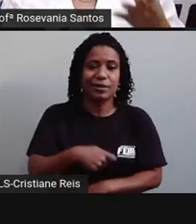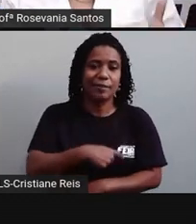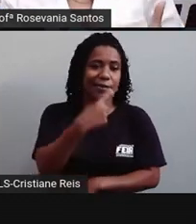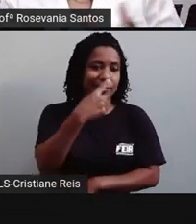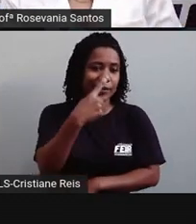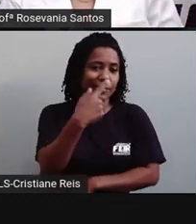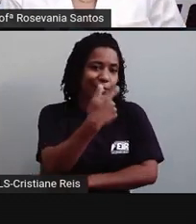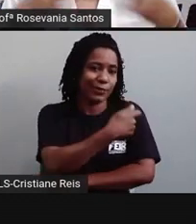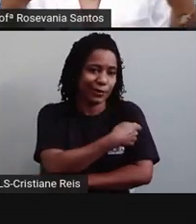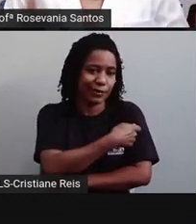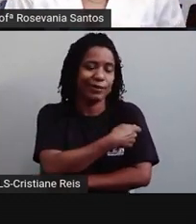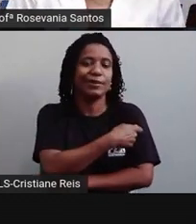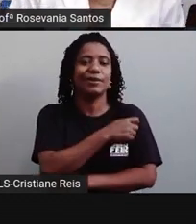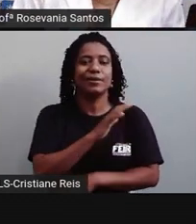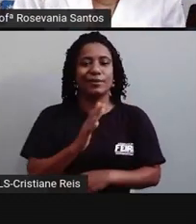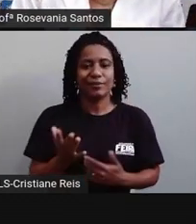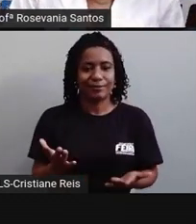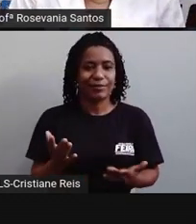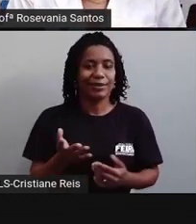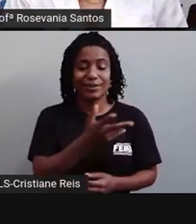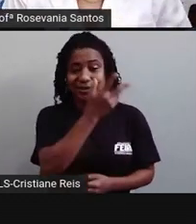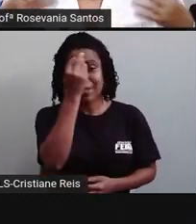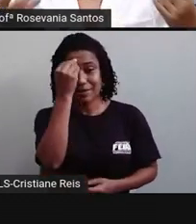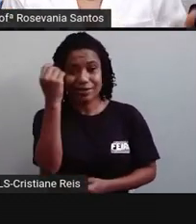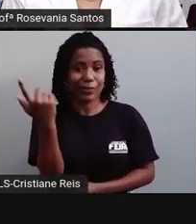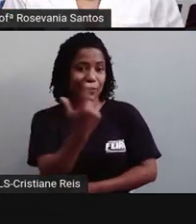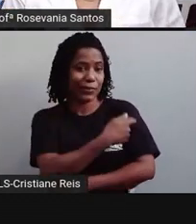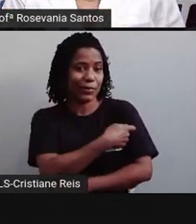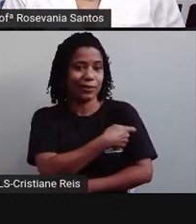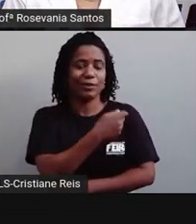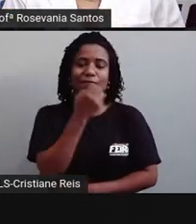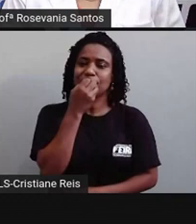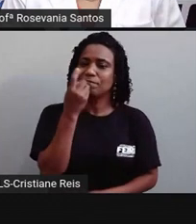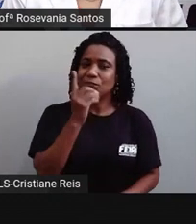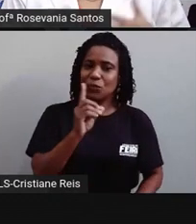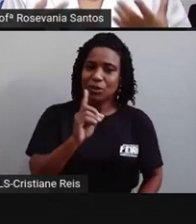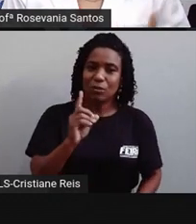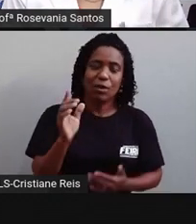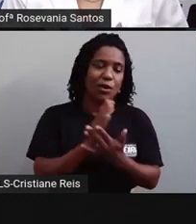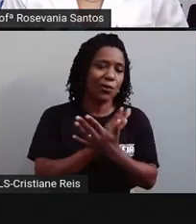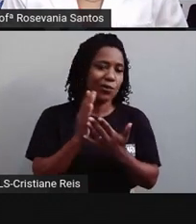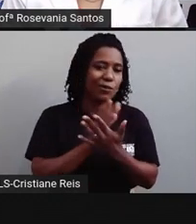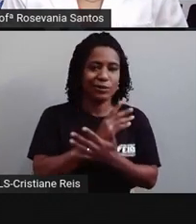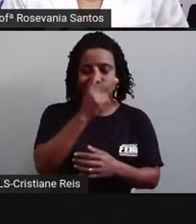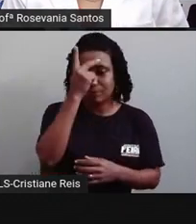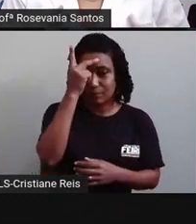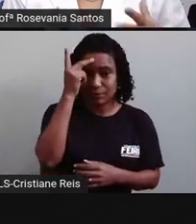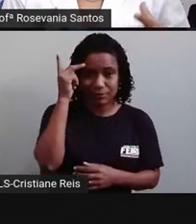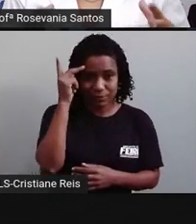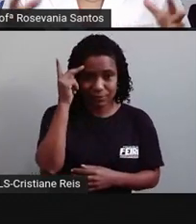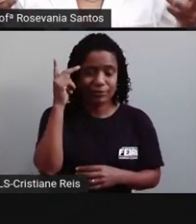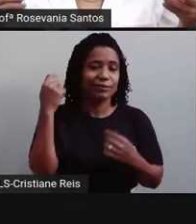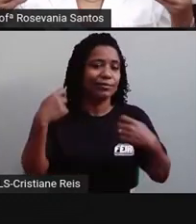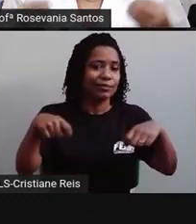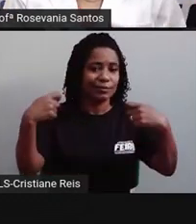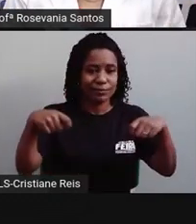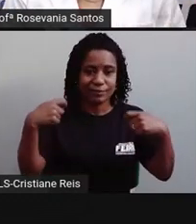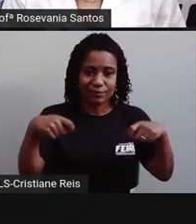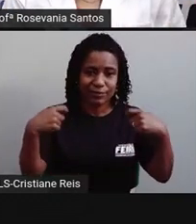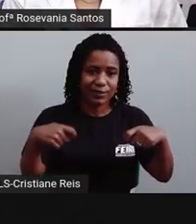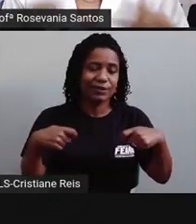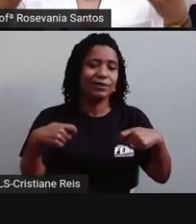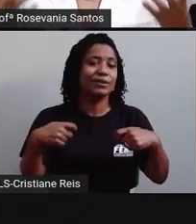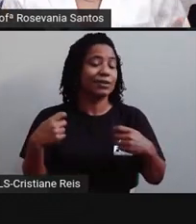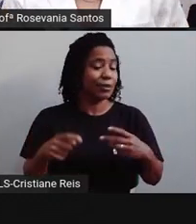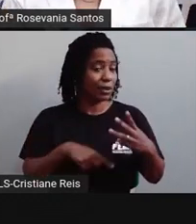difícil para tomar a primeira dose, ainda esquece de tomar a segunda dose. E no caso de algumas pessoas que têm a necessidade de tomar essa dose